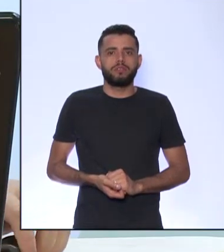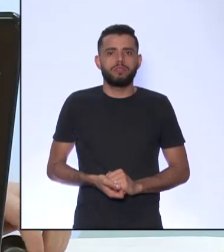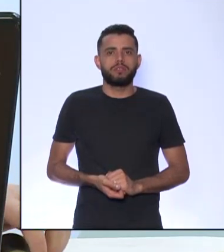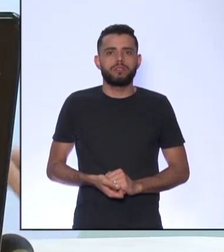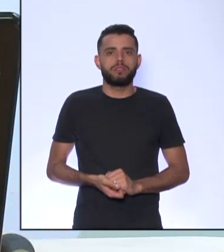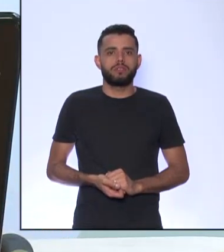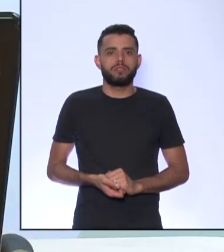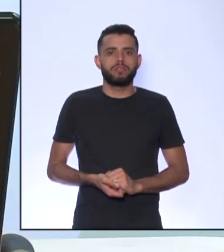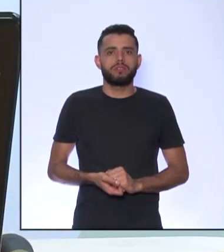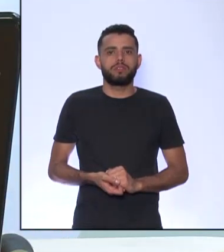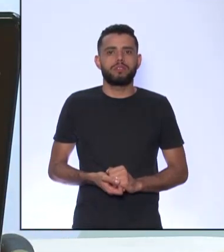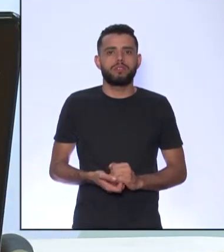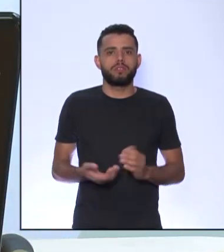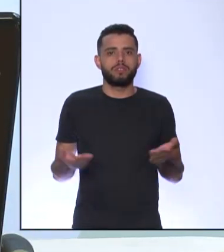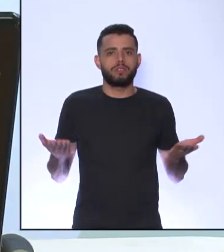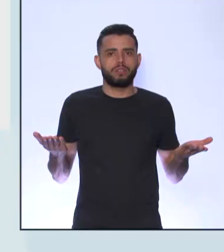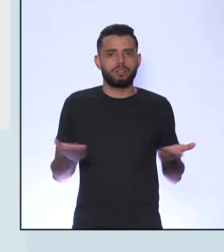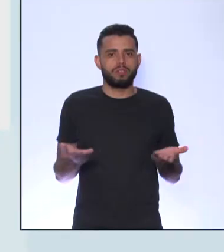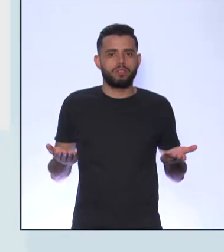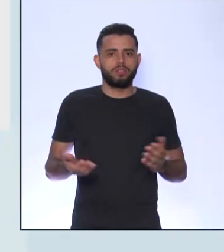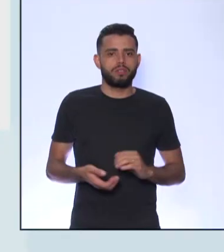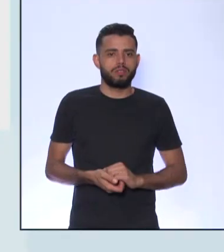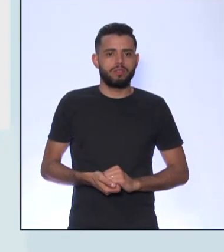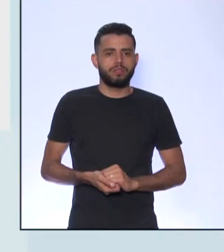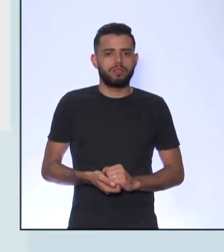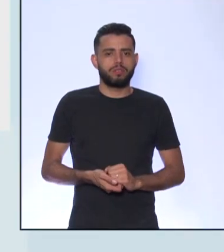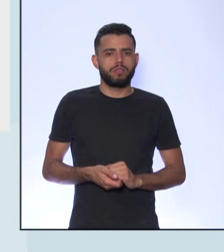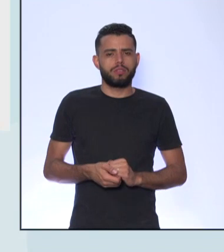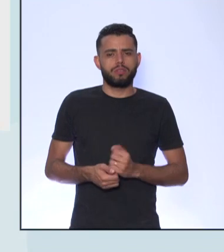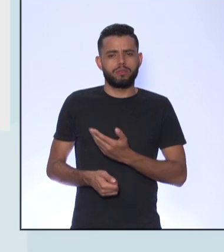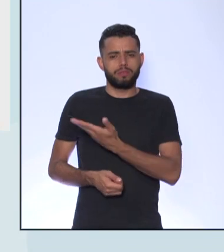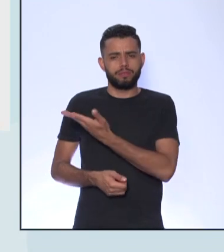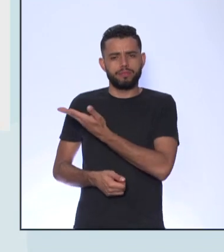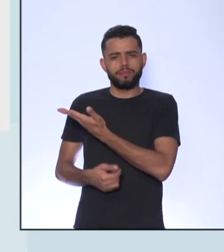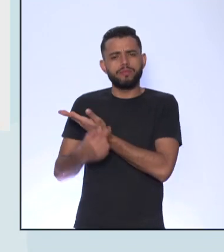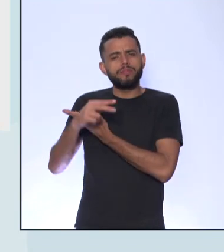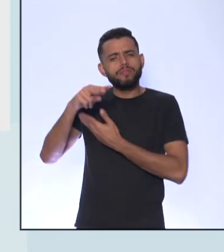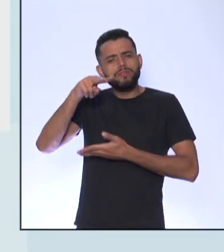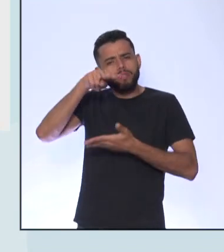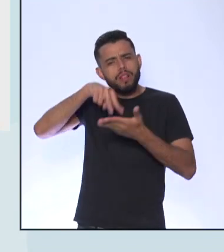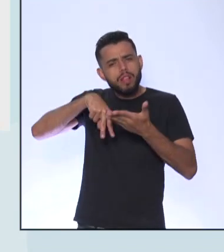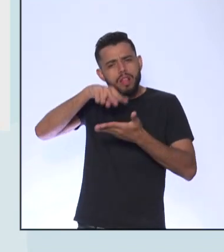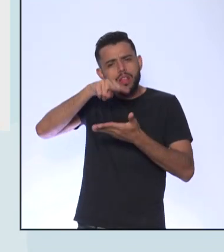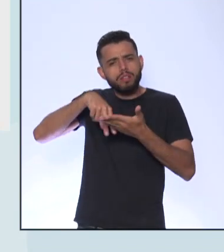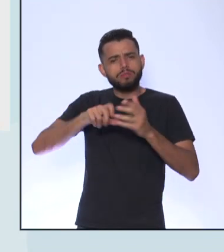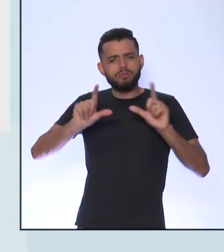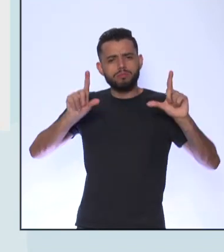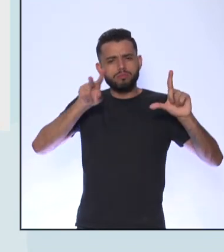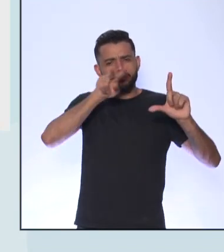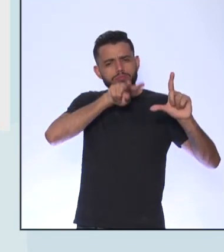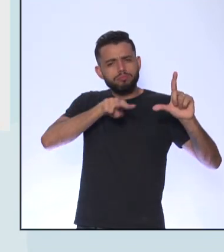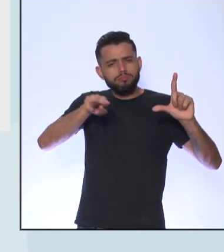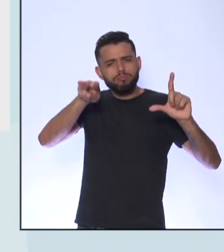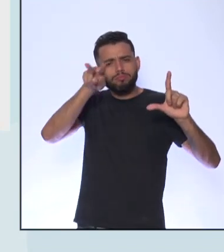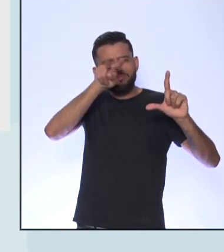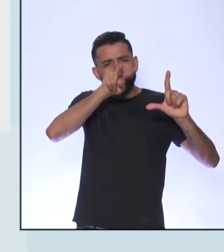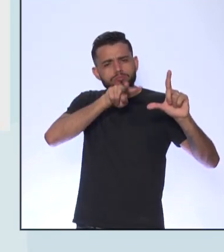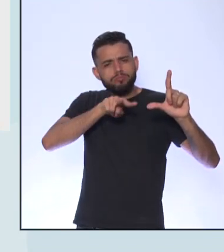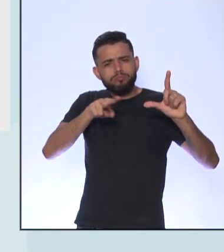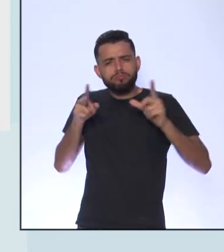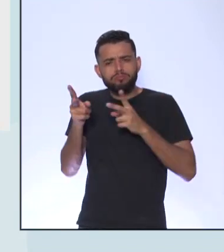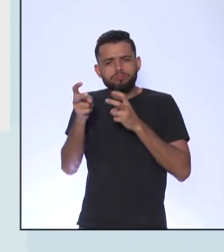Agora a gente vai fazer Uma análise de charge Rapidinho com vocês Eu quero que vocês Lessem a charge Observassem essa